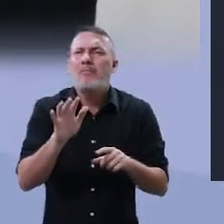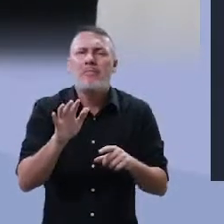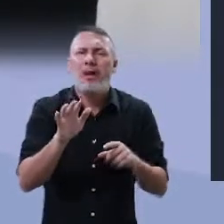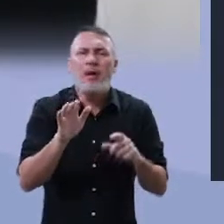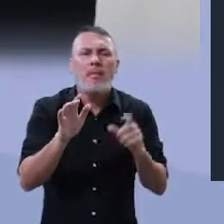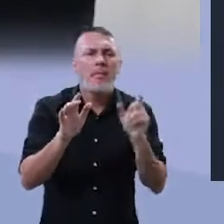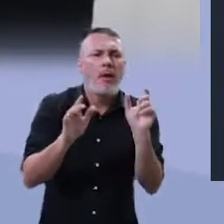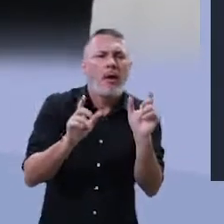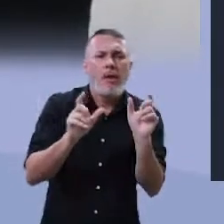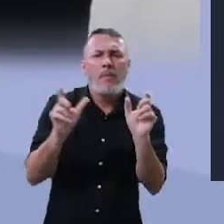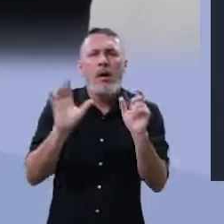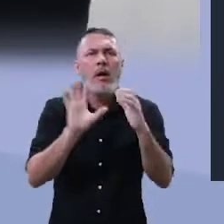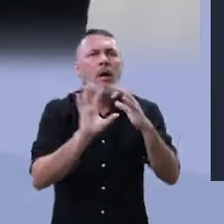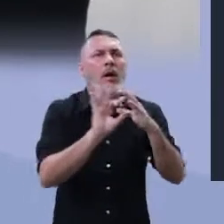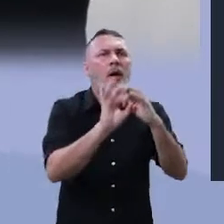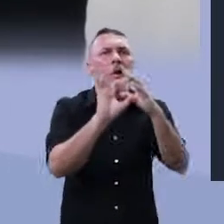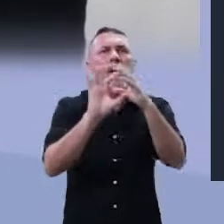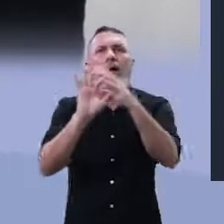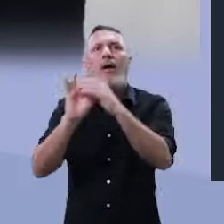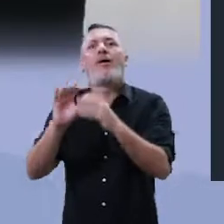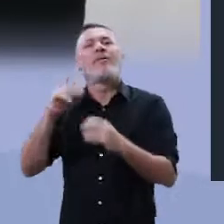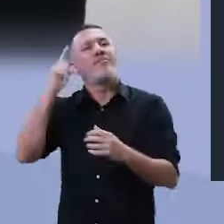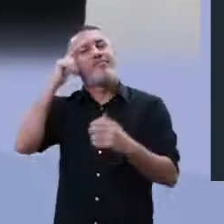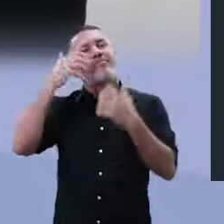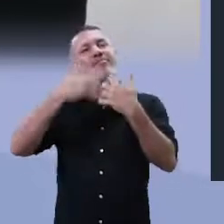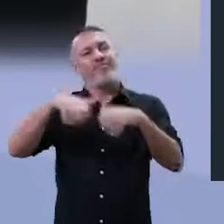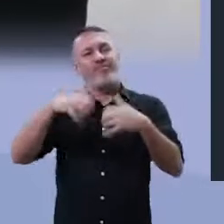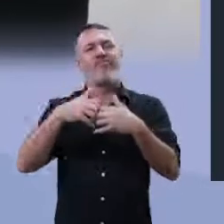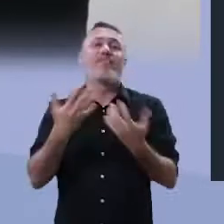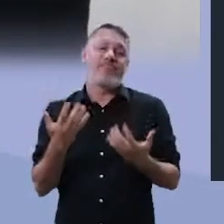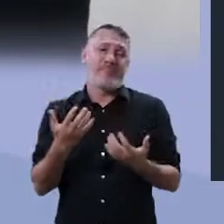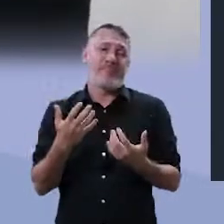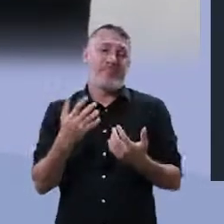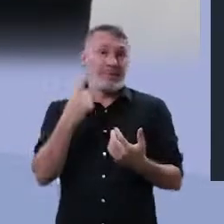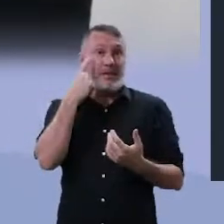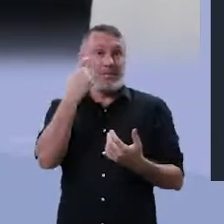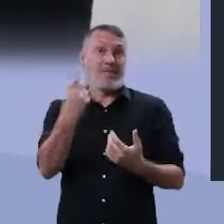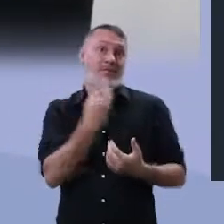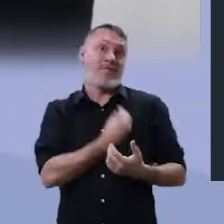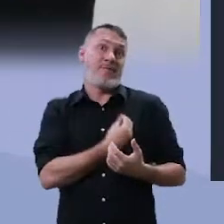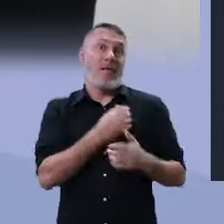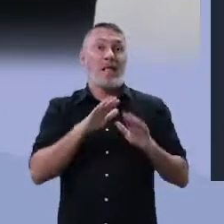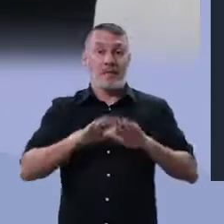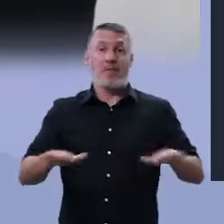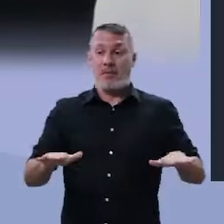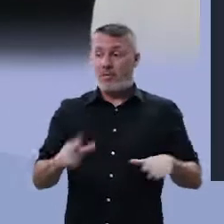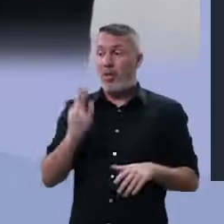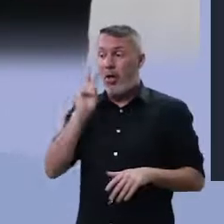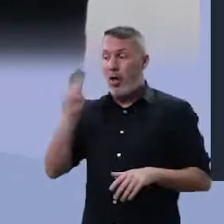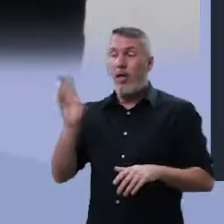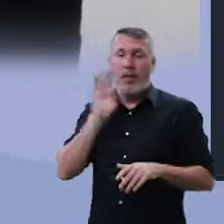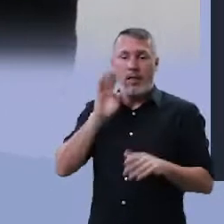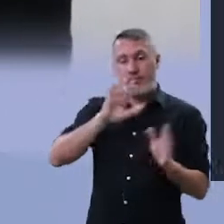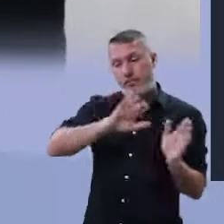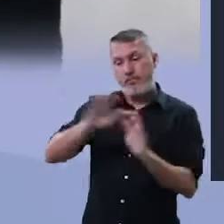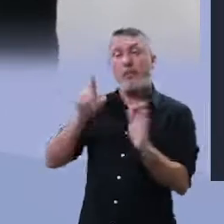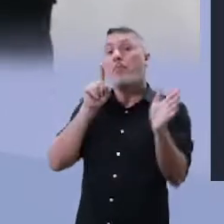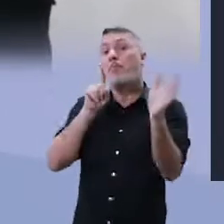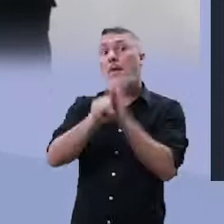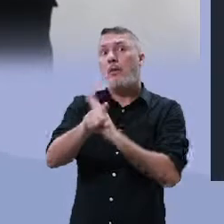formação da imagem. Está notando? Isso aí é concretismo. Coisa bonita, não é? Interessante. Olha que questão